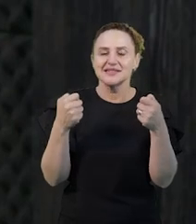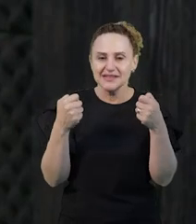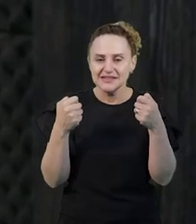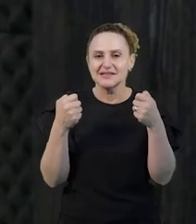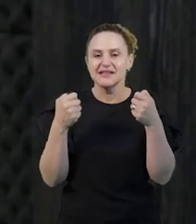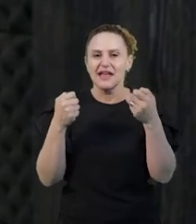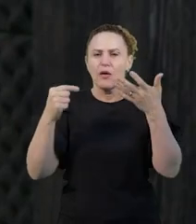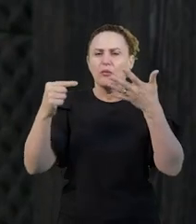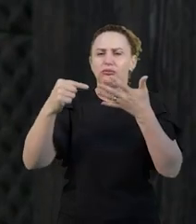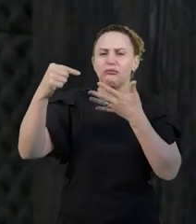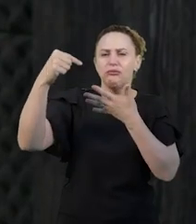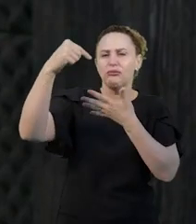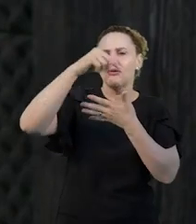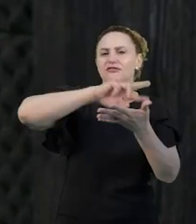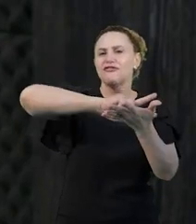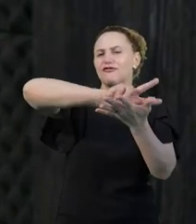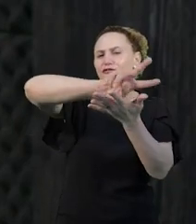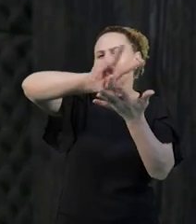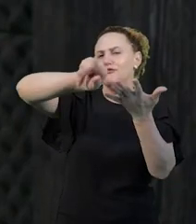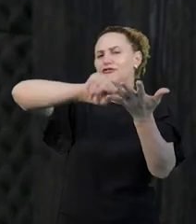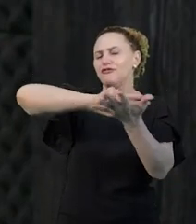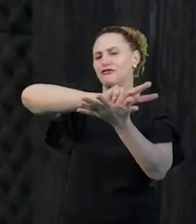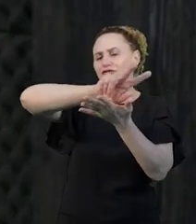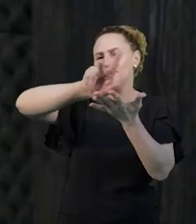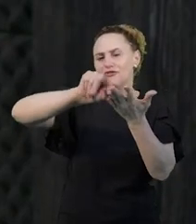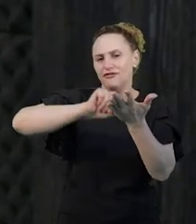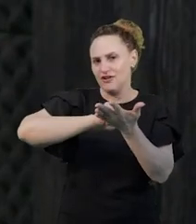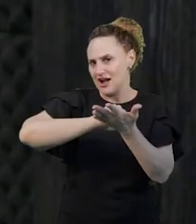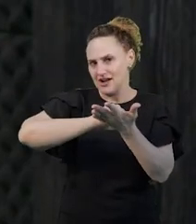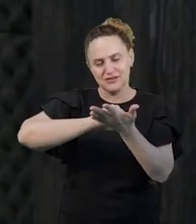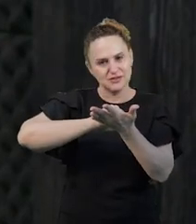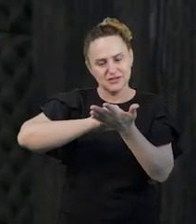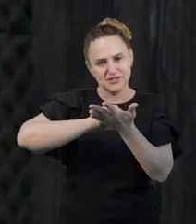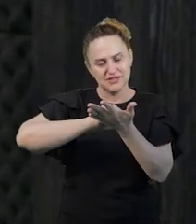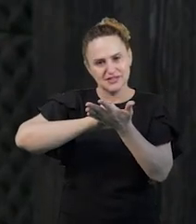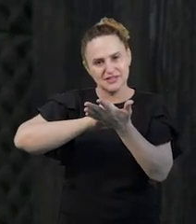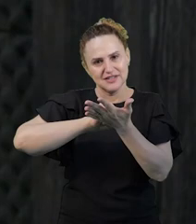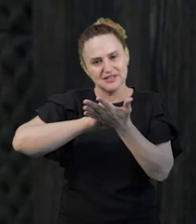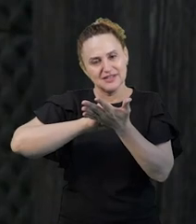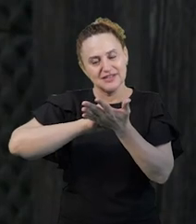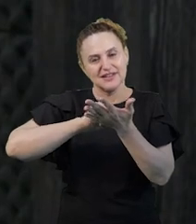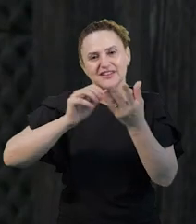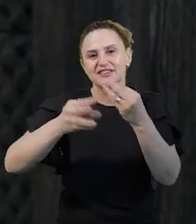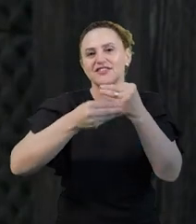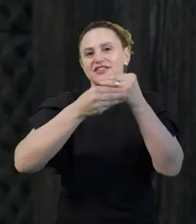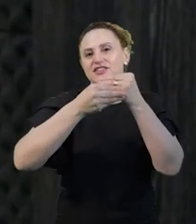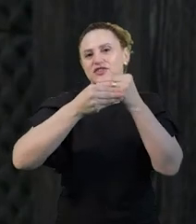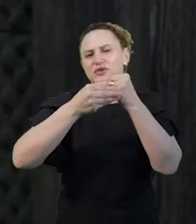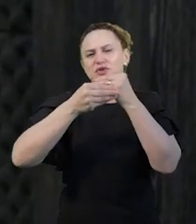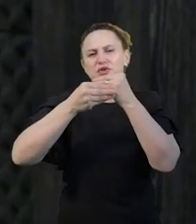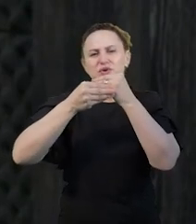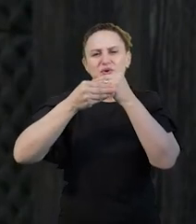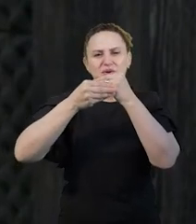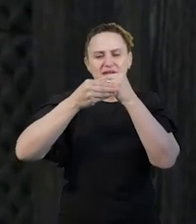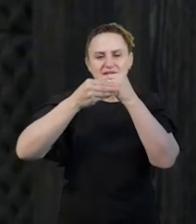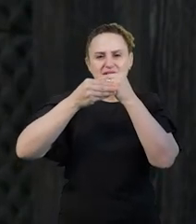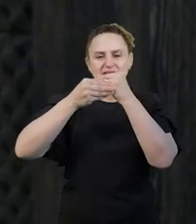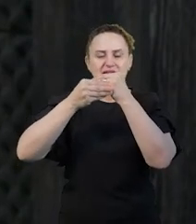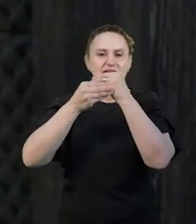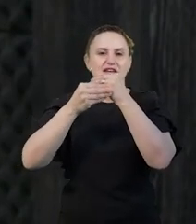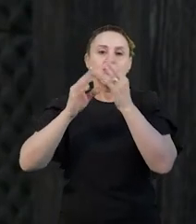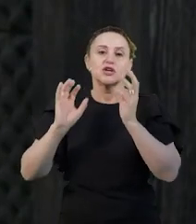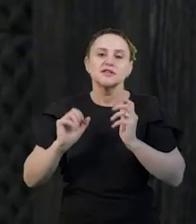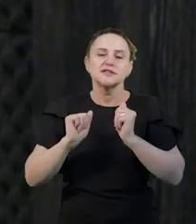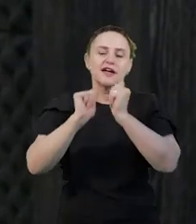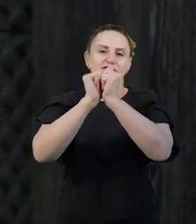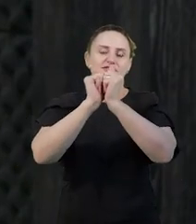dimensões que estão envolvidas no ensino, que não apenas do conteúdo da matemática. Ninguém faz a educação matemática sem a matemática, mas também